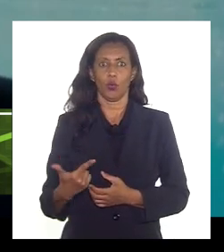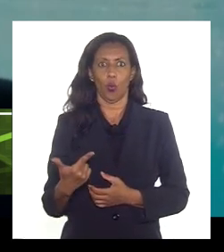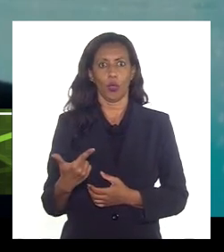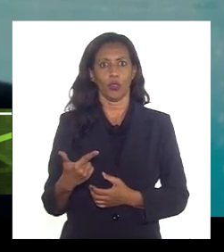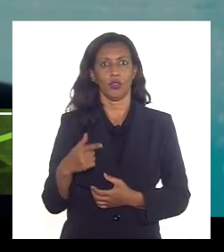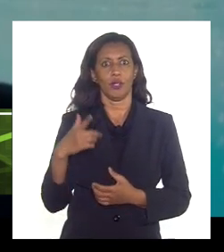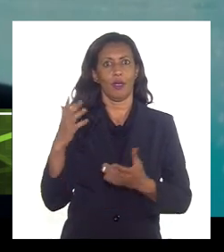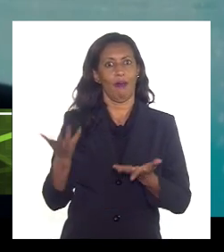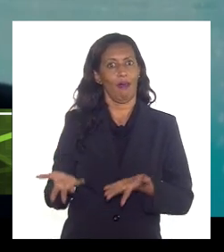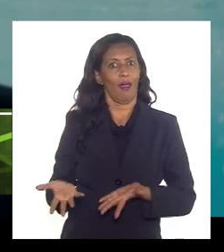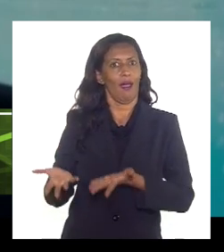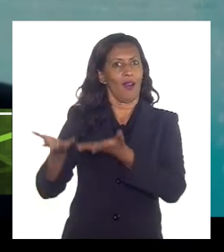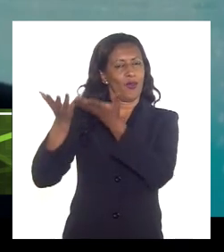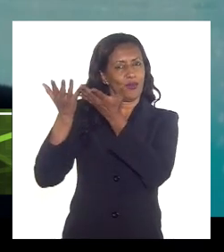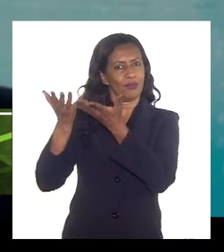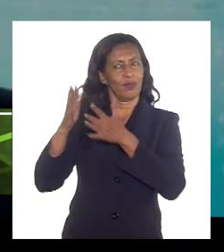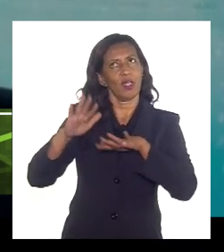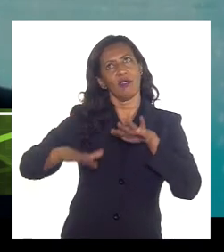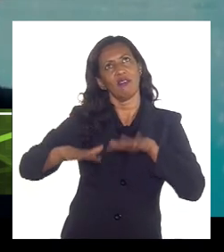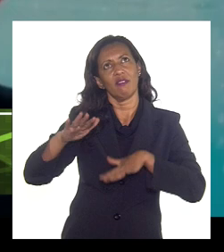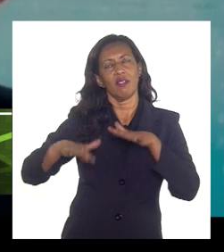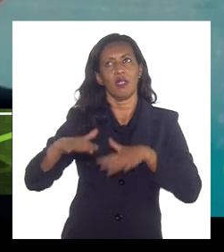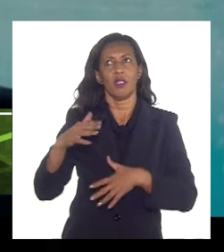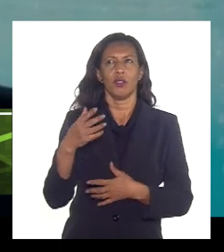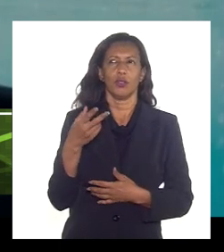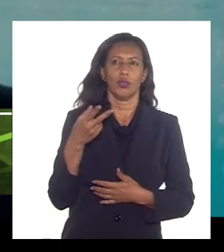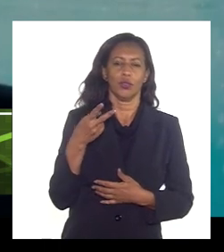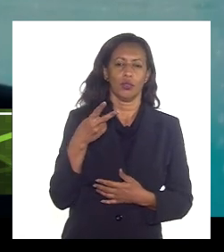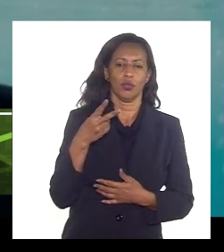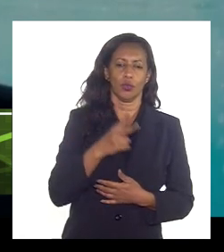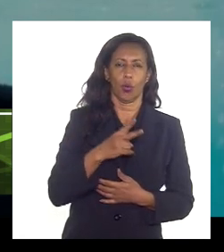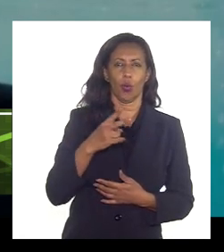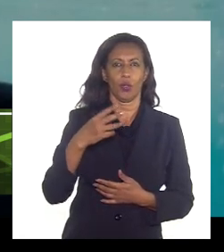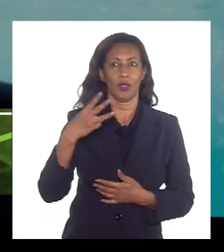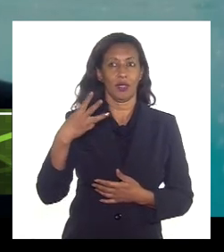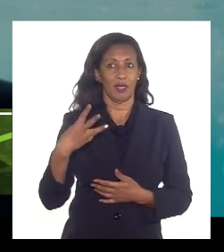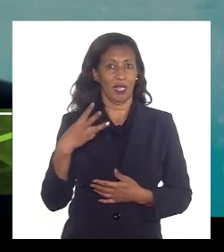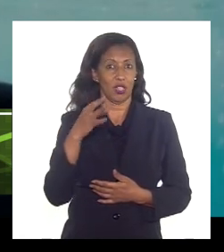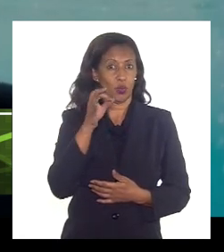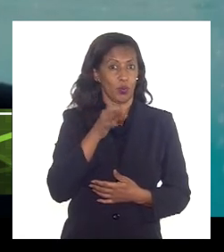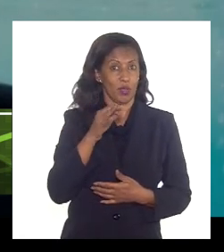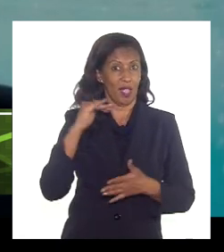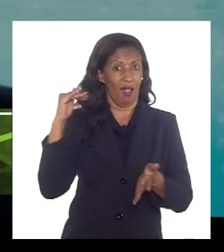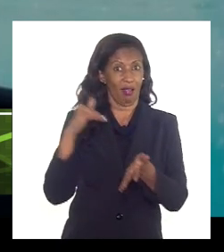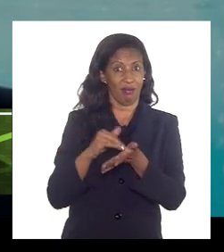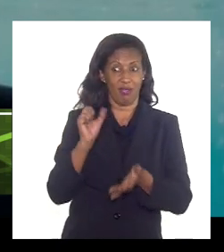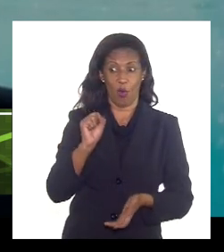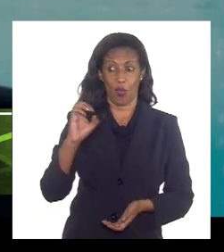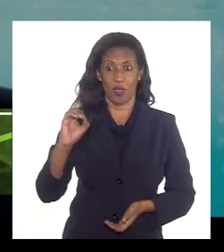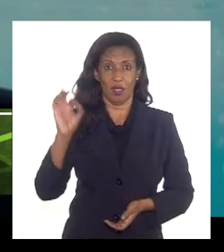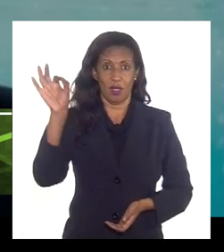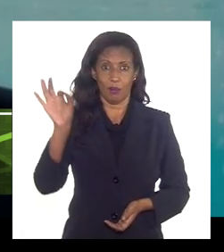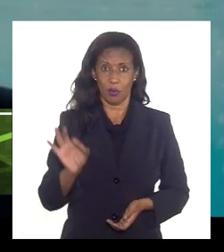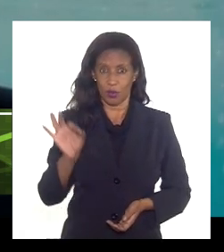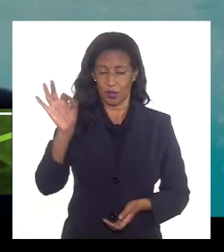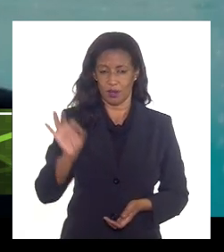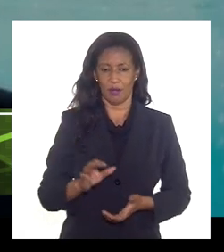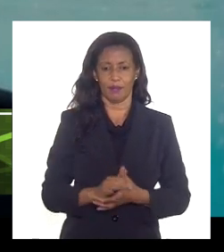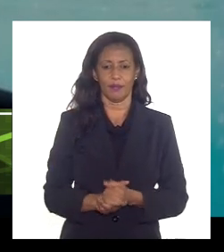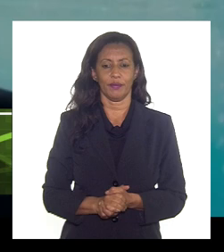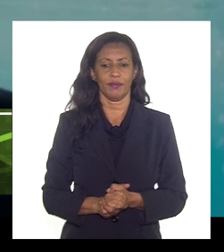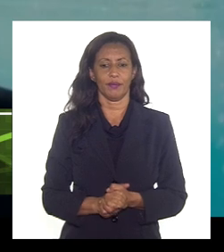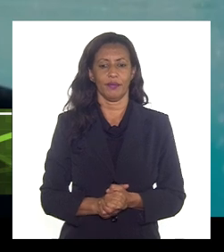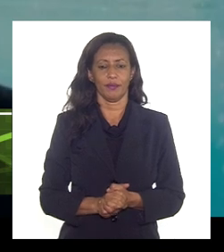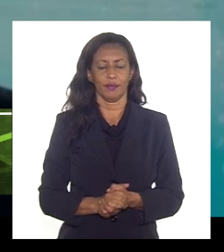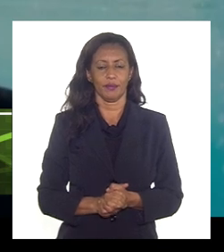alto ele varia aí de 2, 3% até 80% em algumas áreas pontualmente 80%